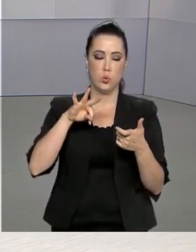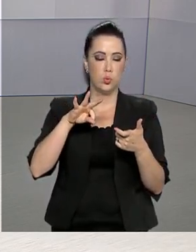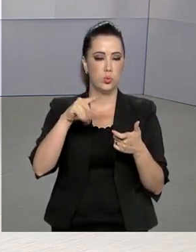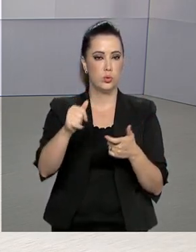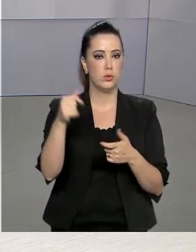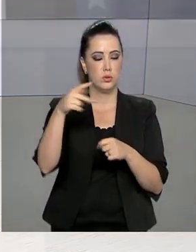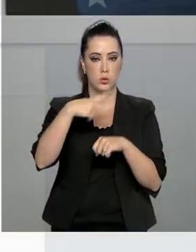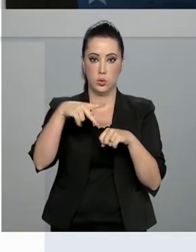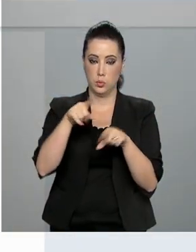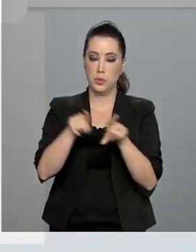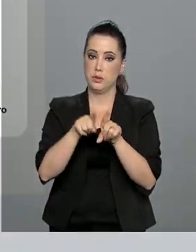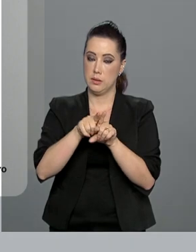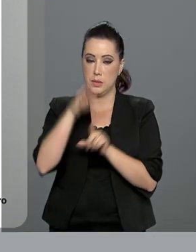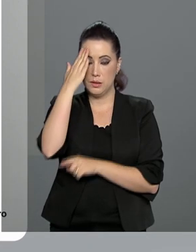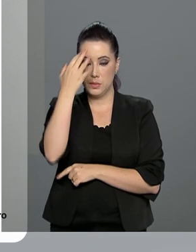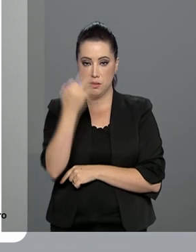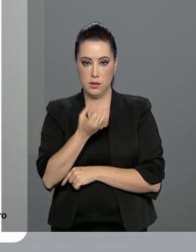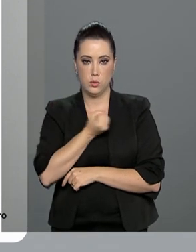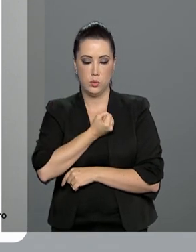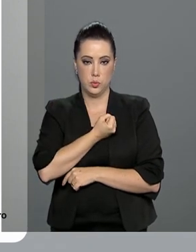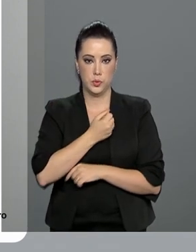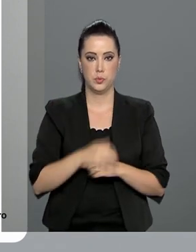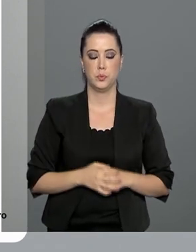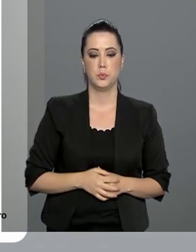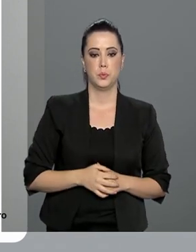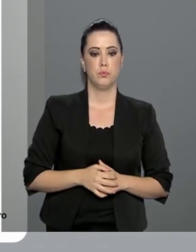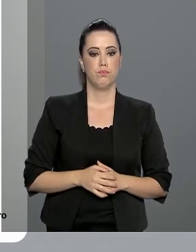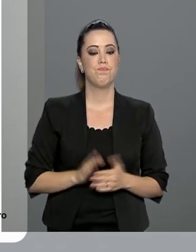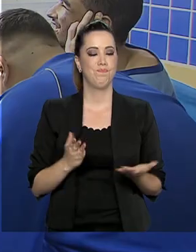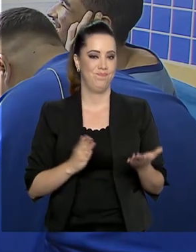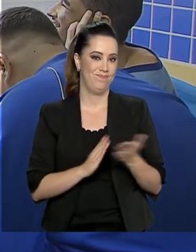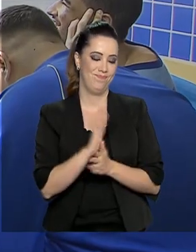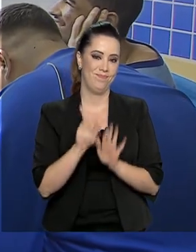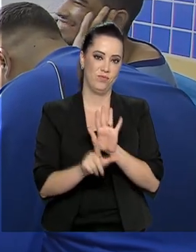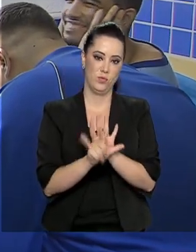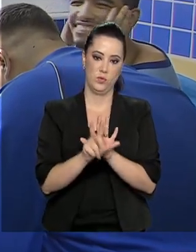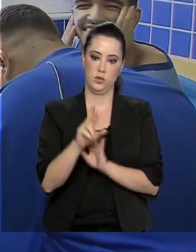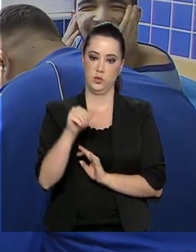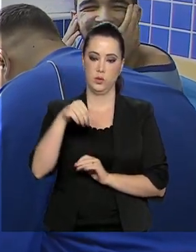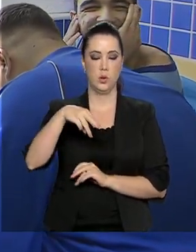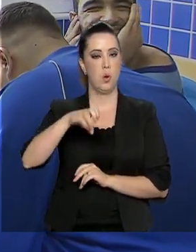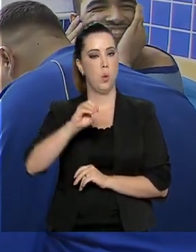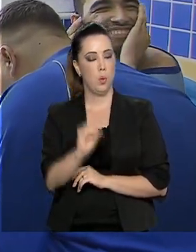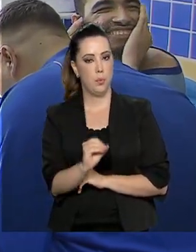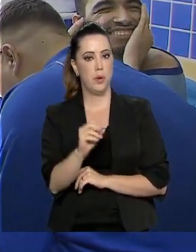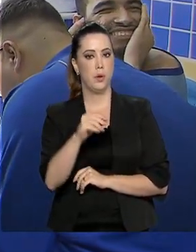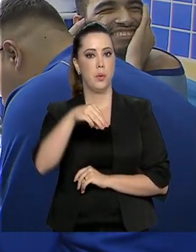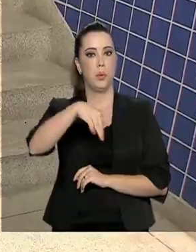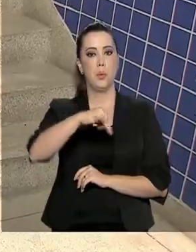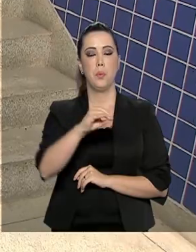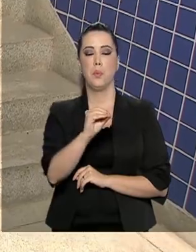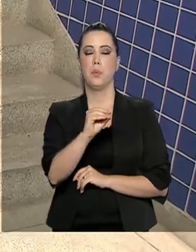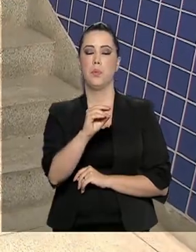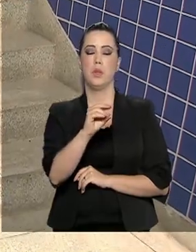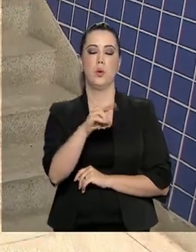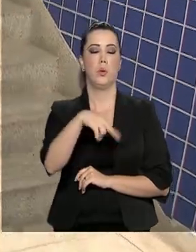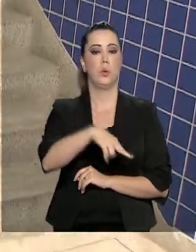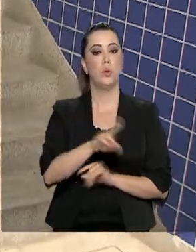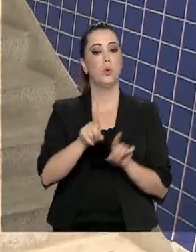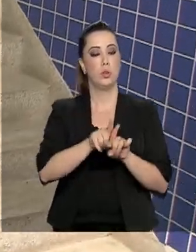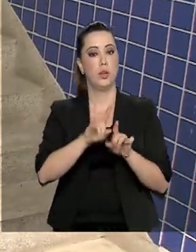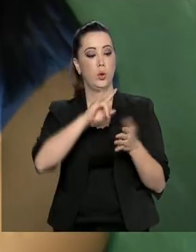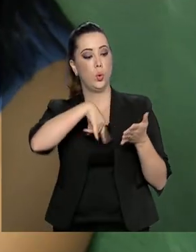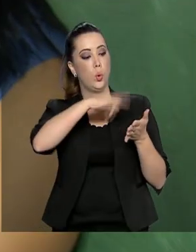país. Com a sanção da lei Romeu Mion, pessoas com diagnóstico de autismo terão direito a uma